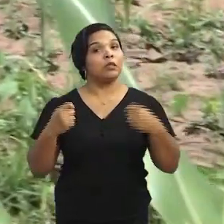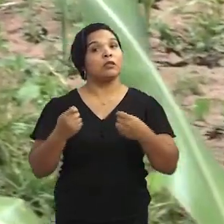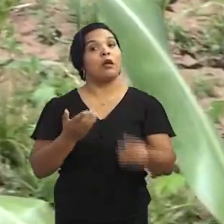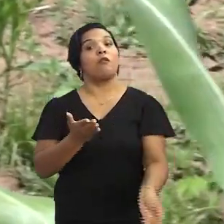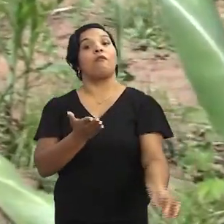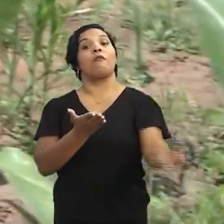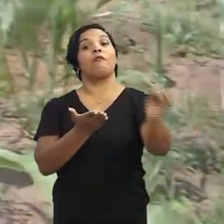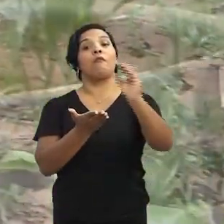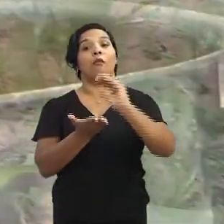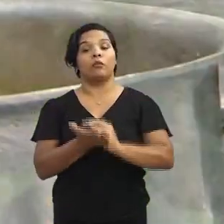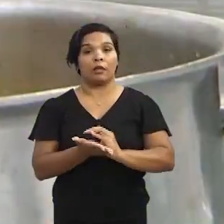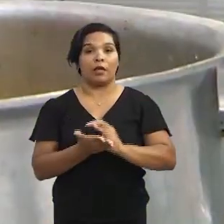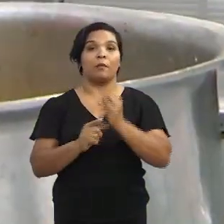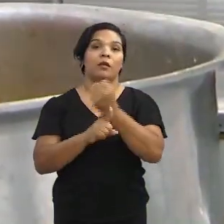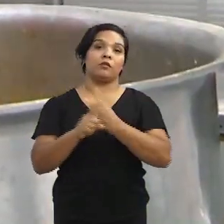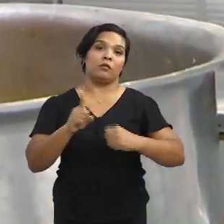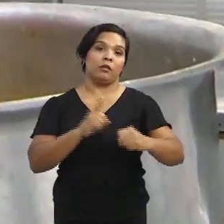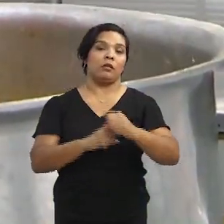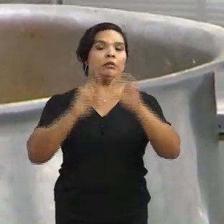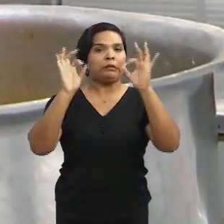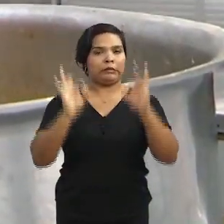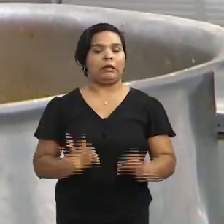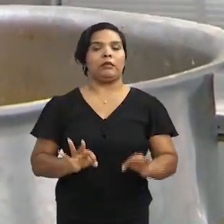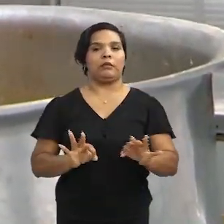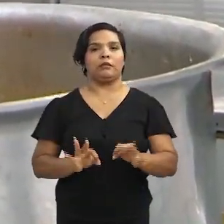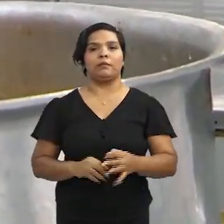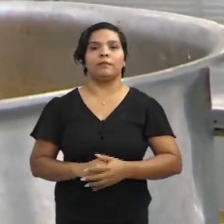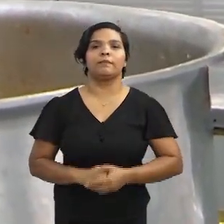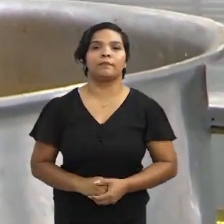retornar para a sociedade de maneira eficiente.